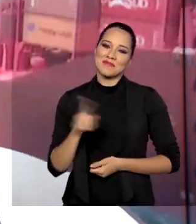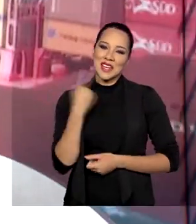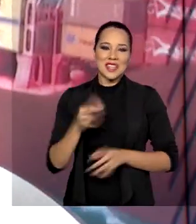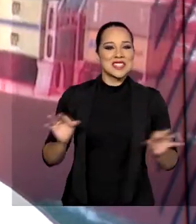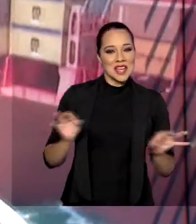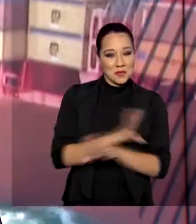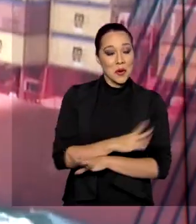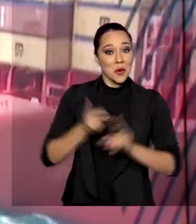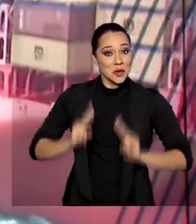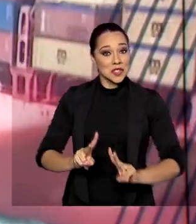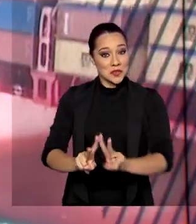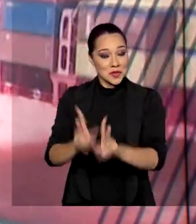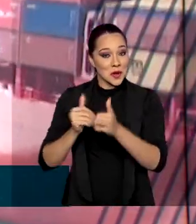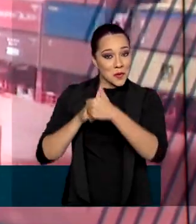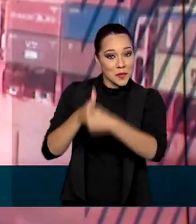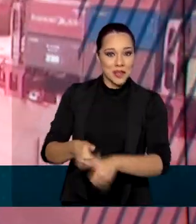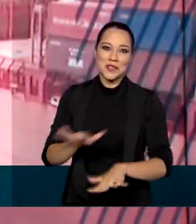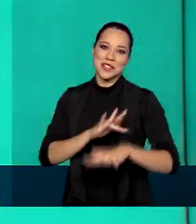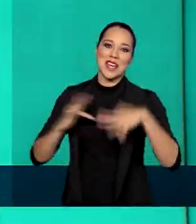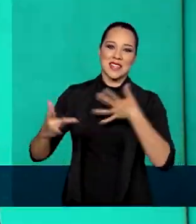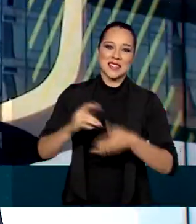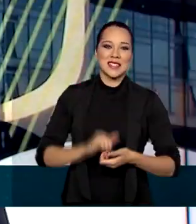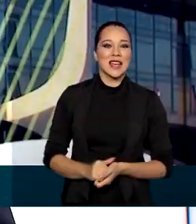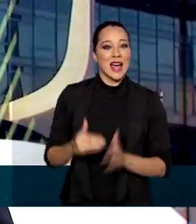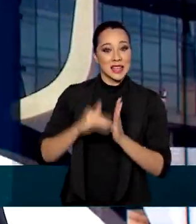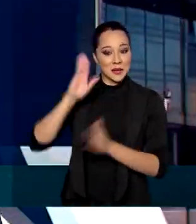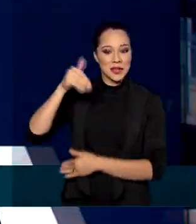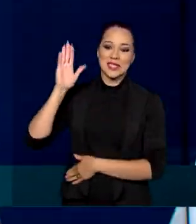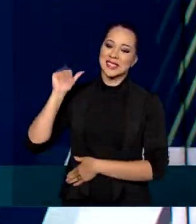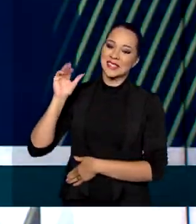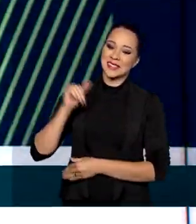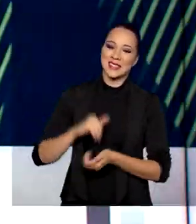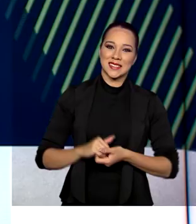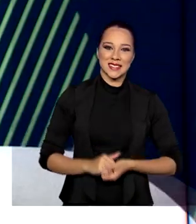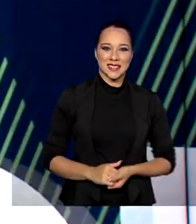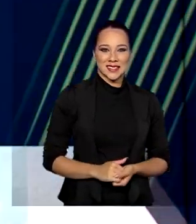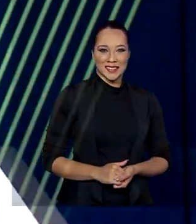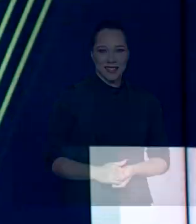fica por aqui. Continue nos acompanhando pelas redes sociais. Até a próxima edição.